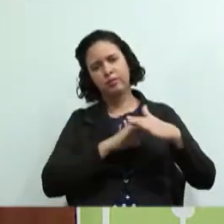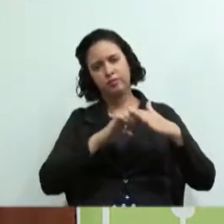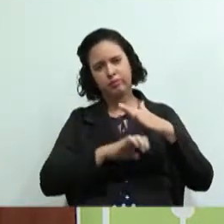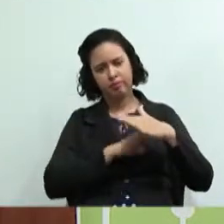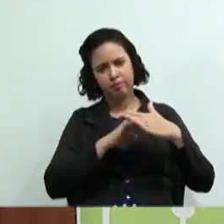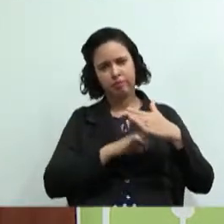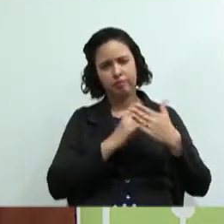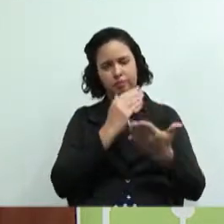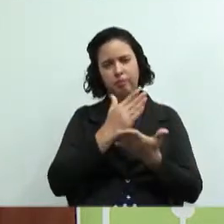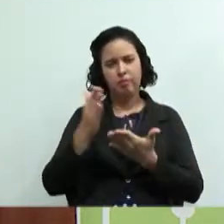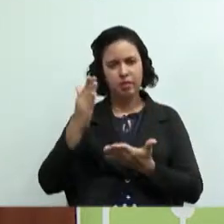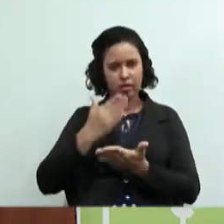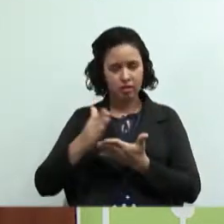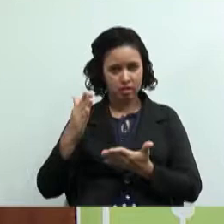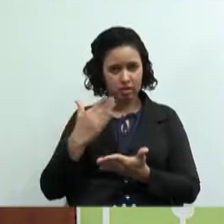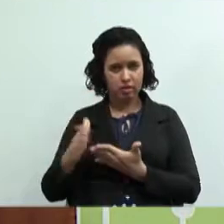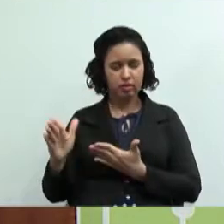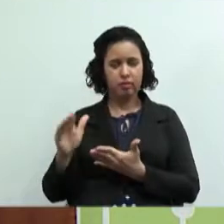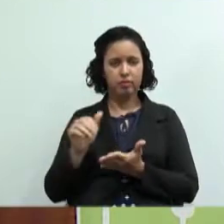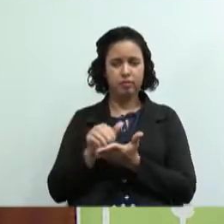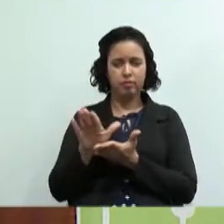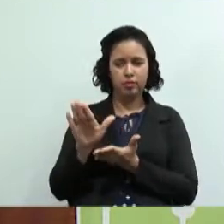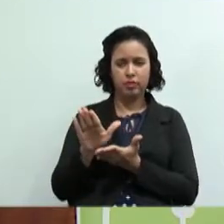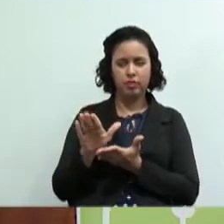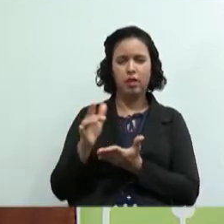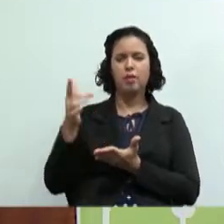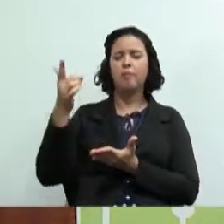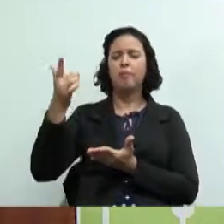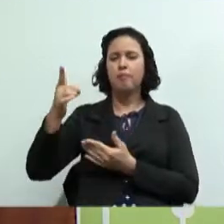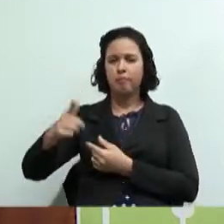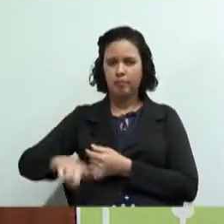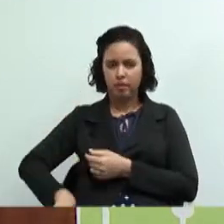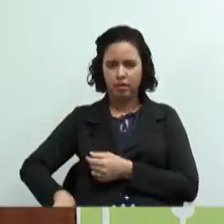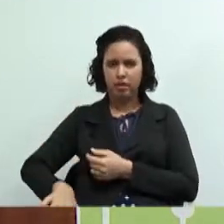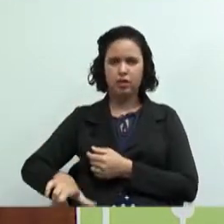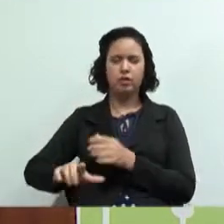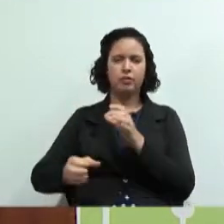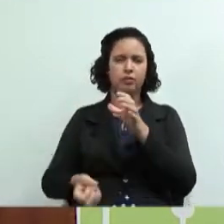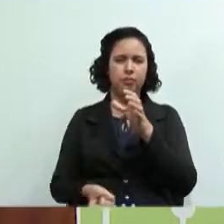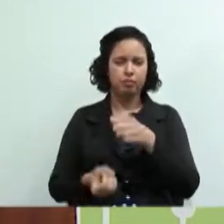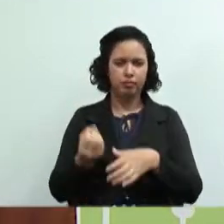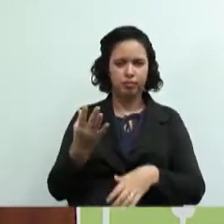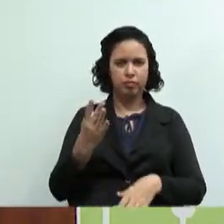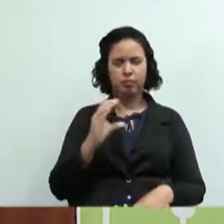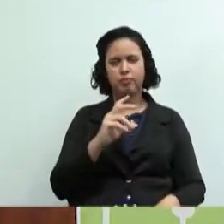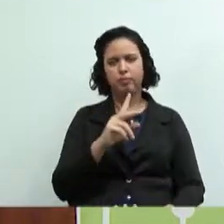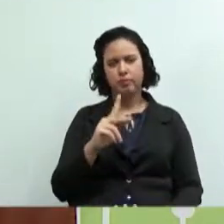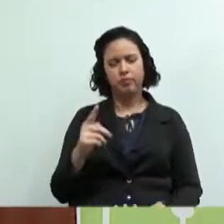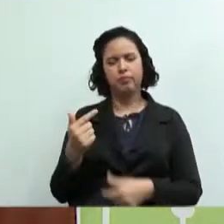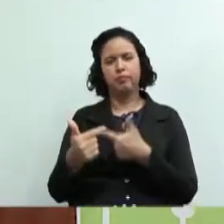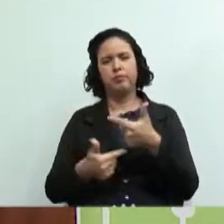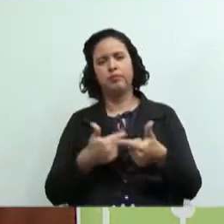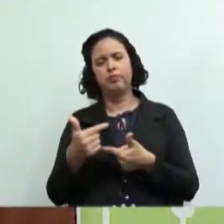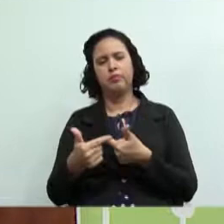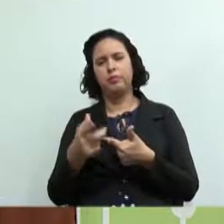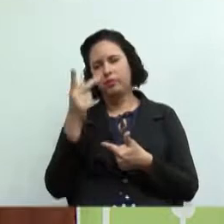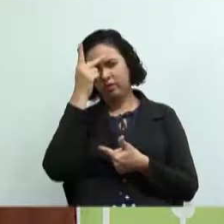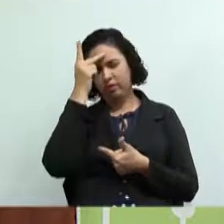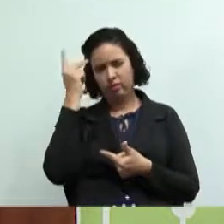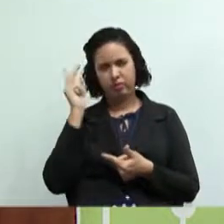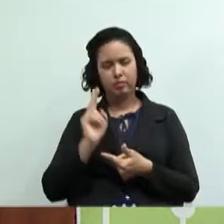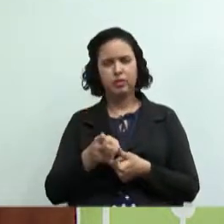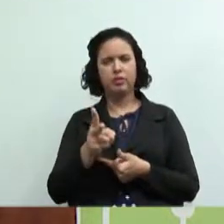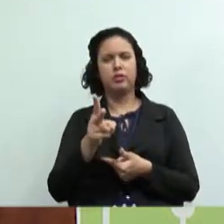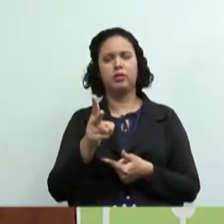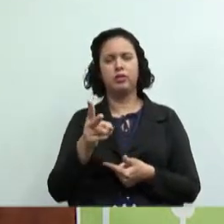crise mais as indústrias desempregam e quanto mais desempregados as pessoas precisam sobreviver precisam